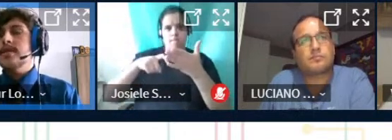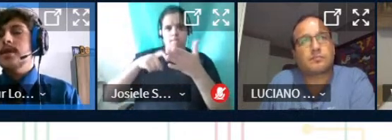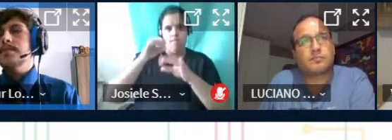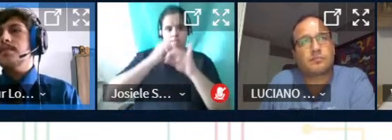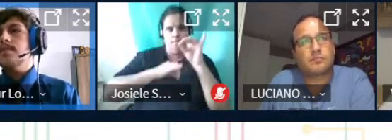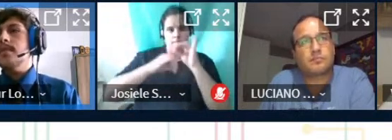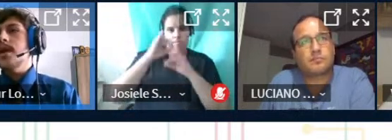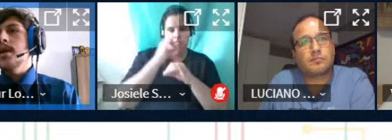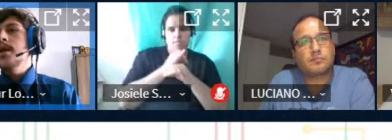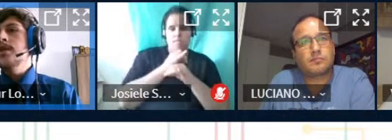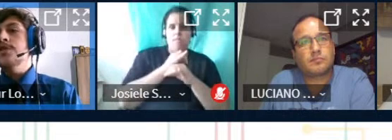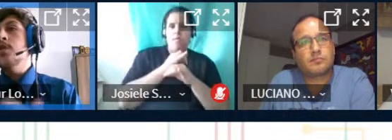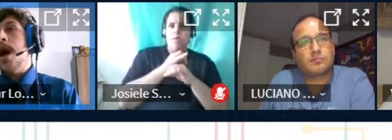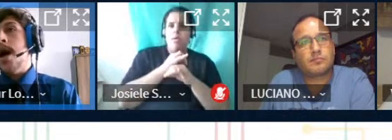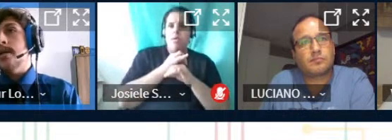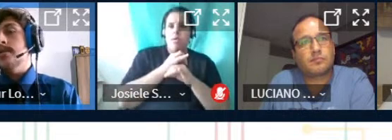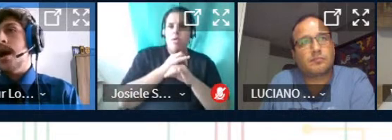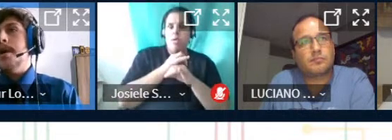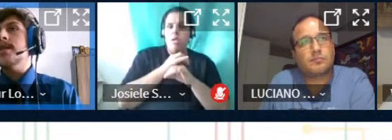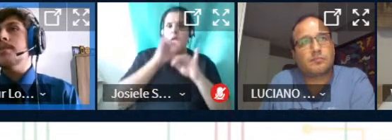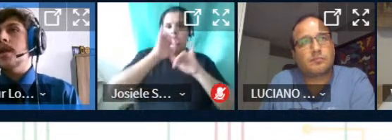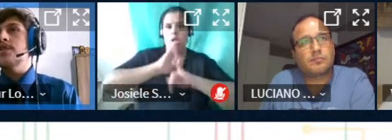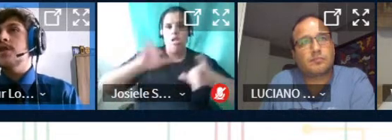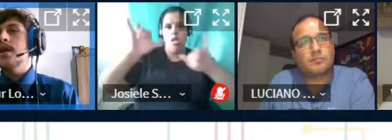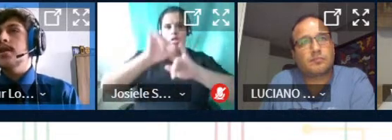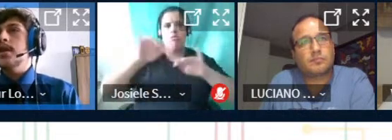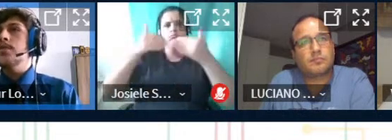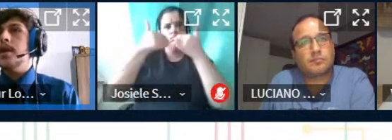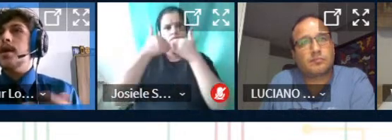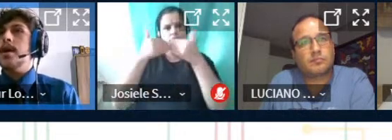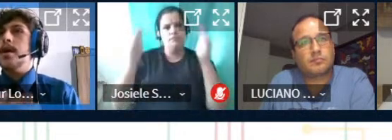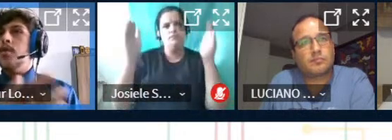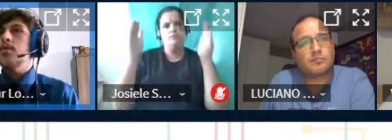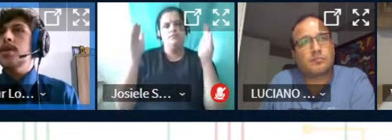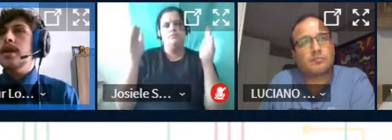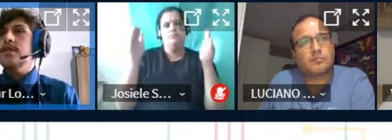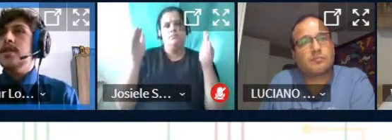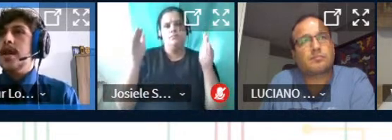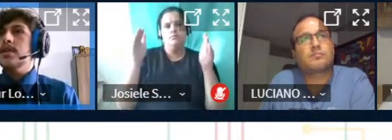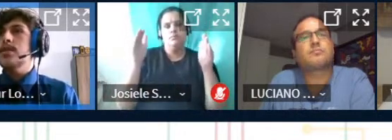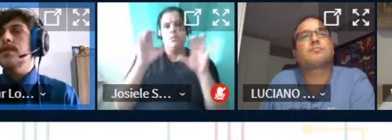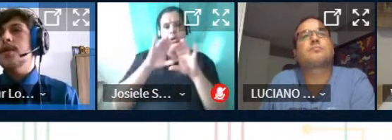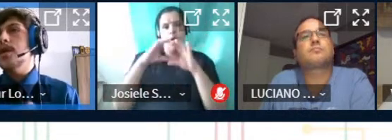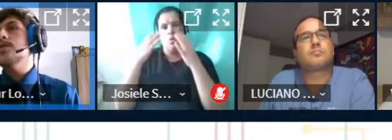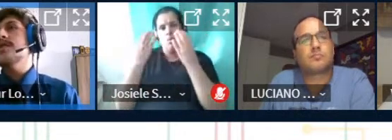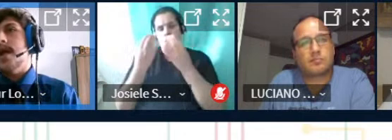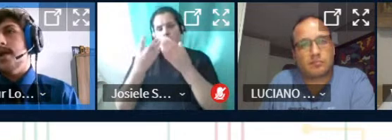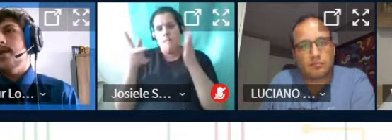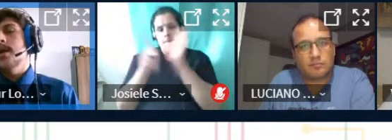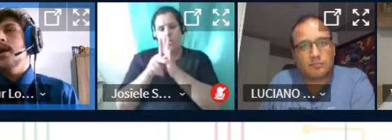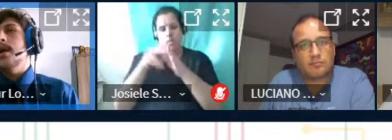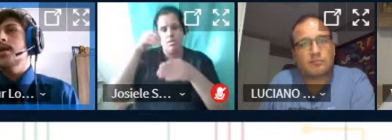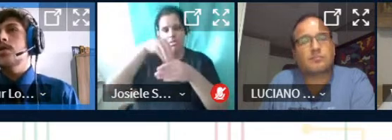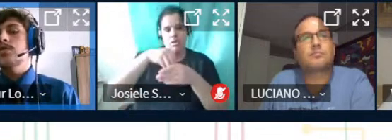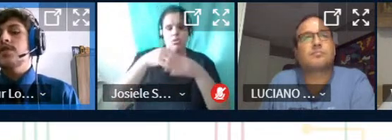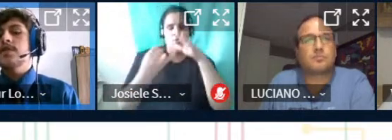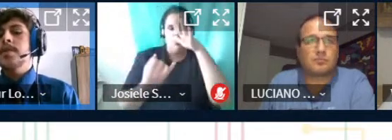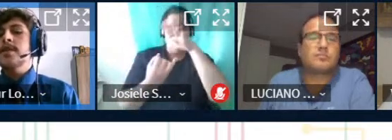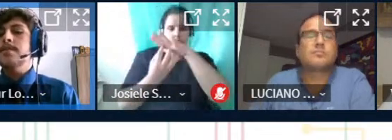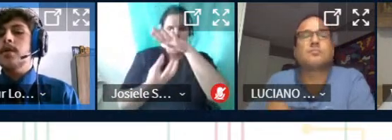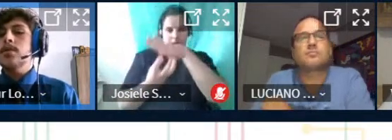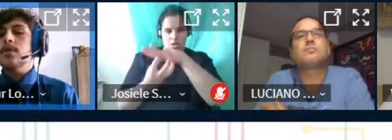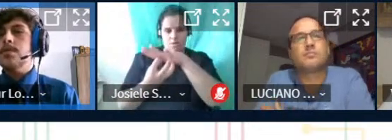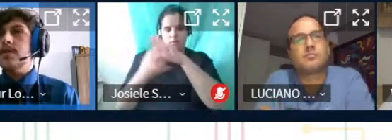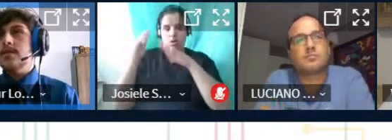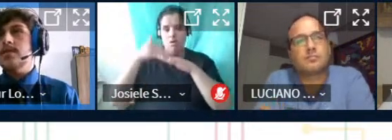problemas e divulgar abertamente tanto para a comunidade interna do IP quanto externa então o